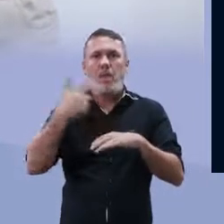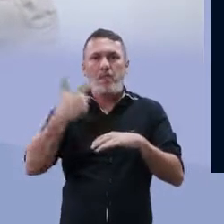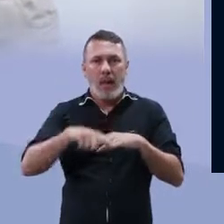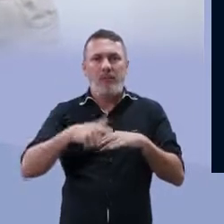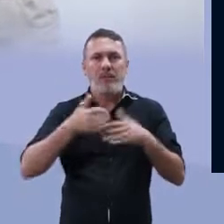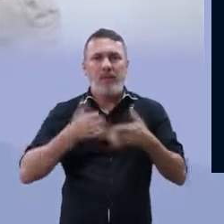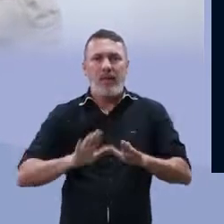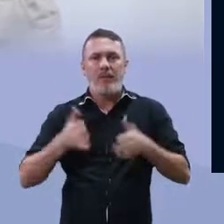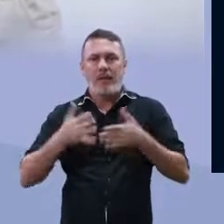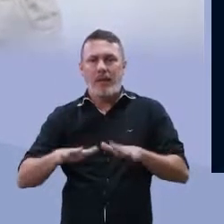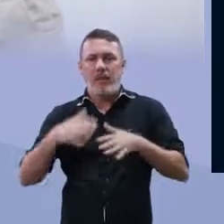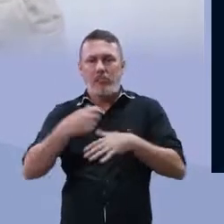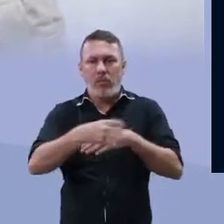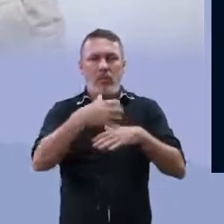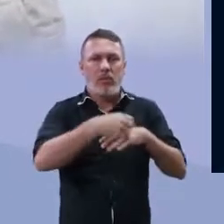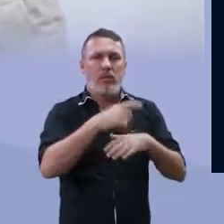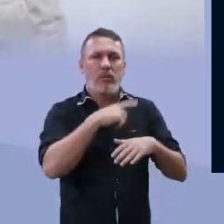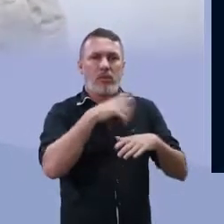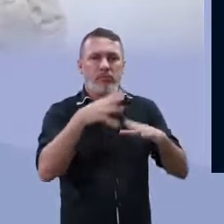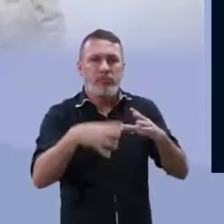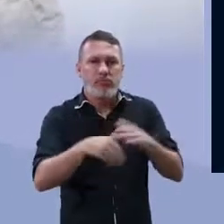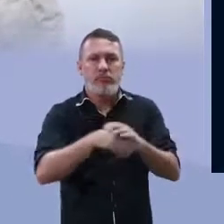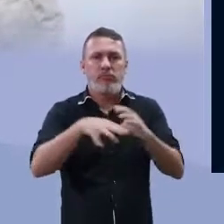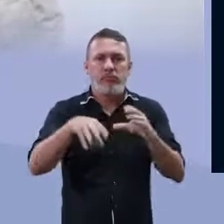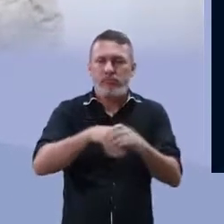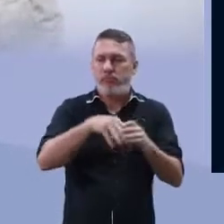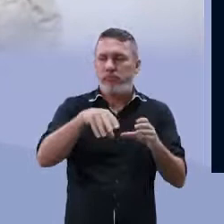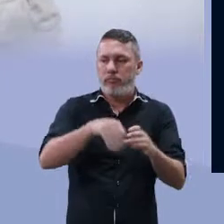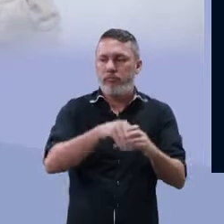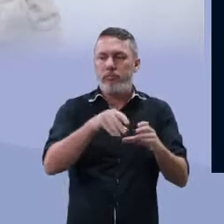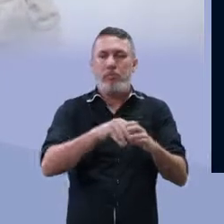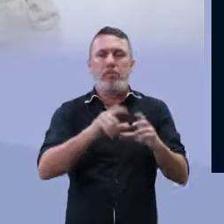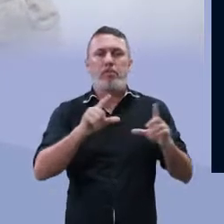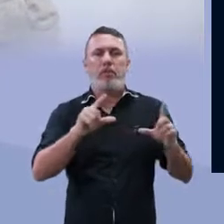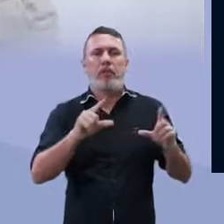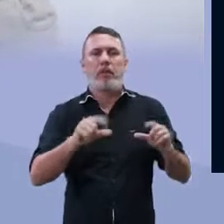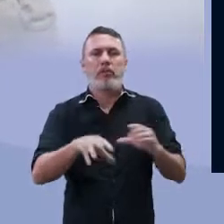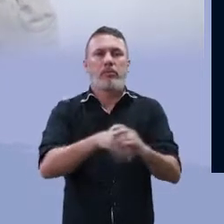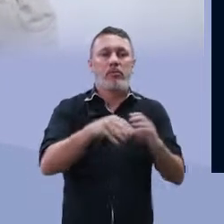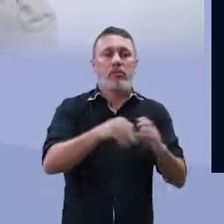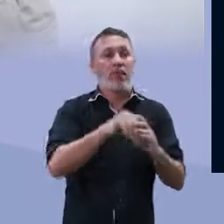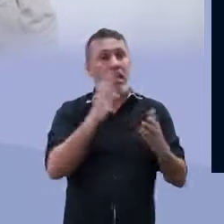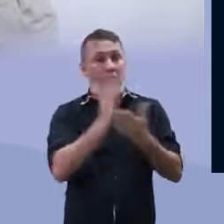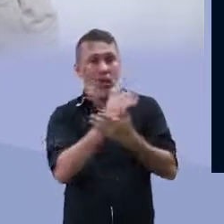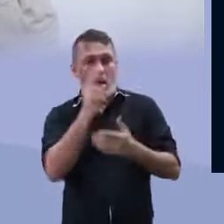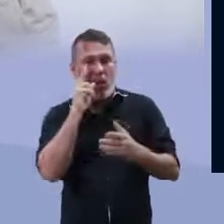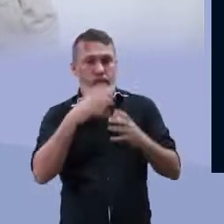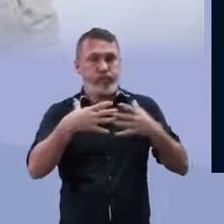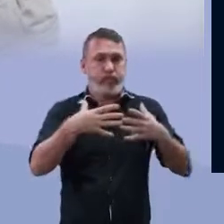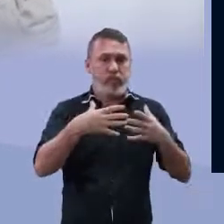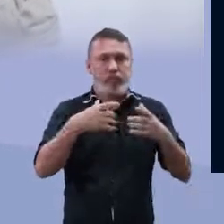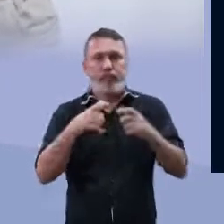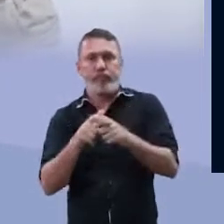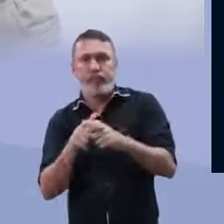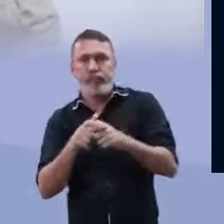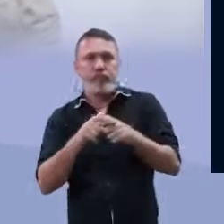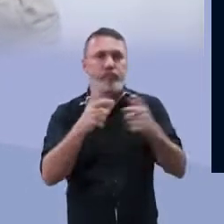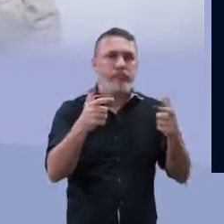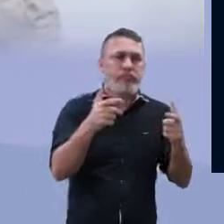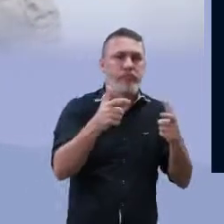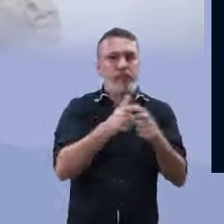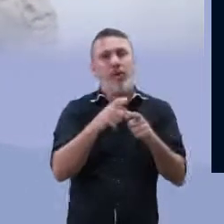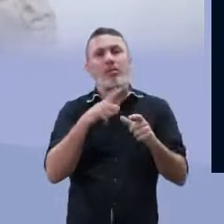reproduzem, elas sempre vão fazer uma complementar a essa carapaça com um tamanho menor. Então, algumas